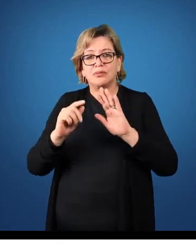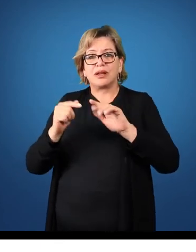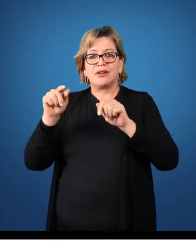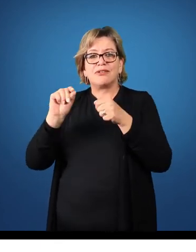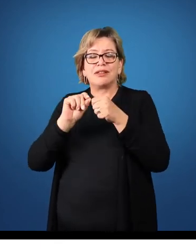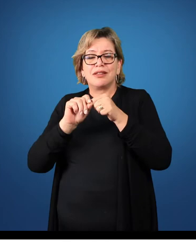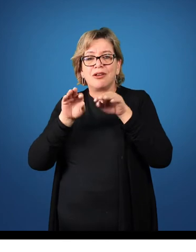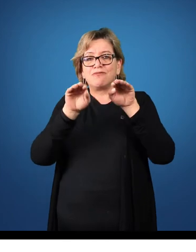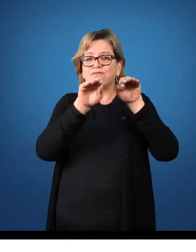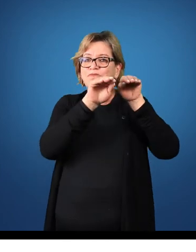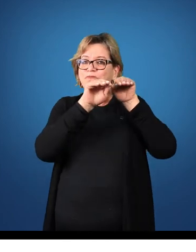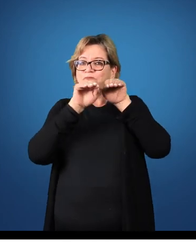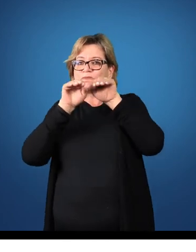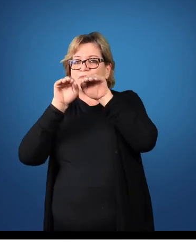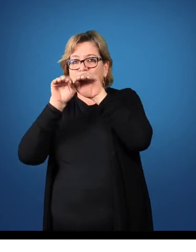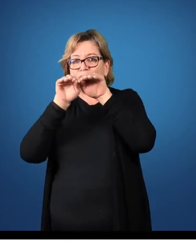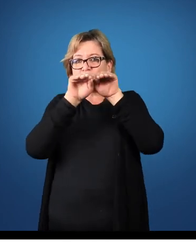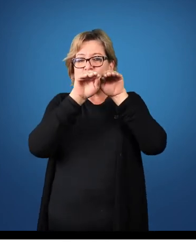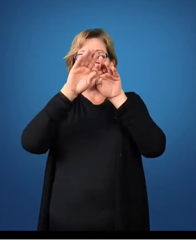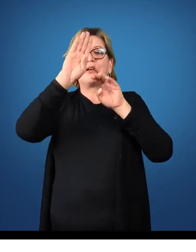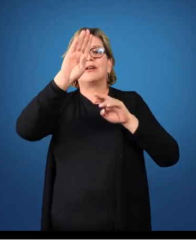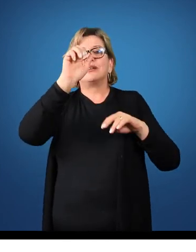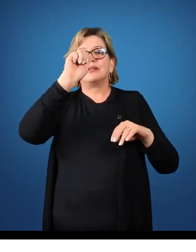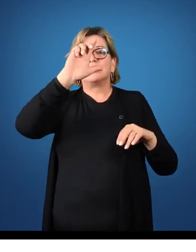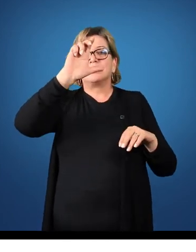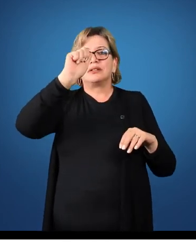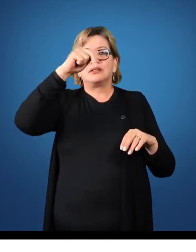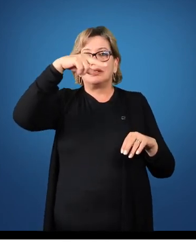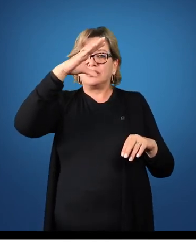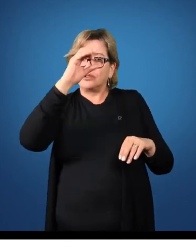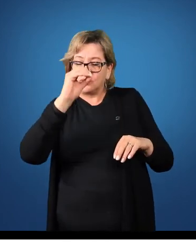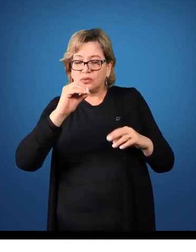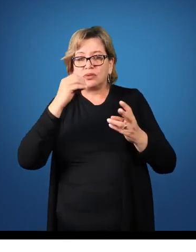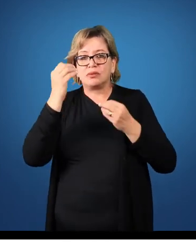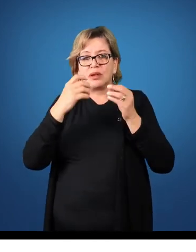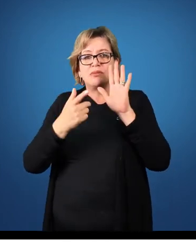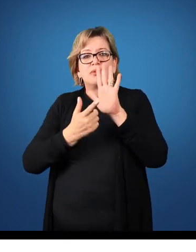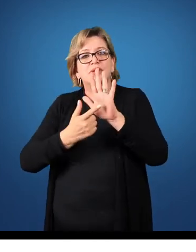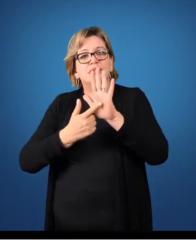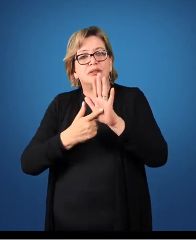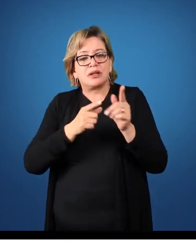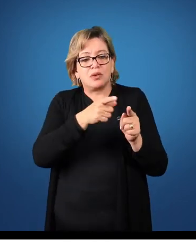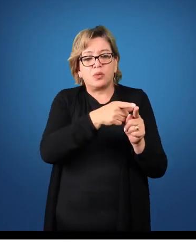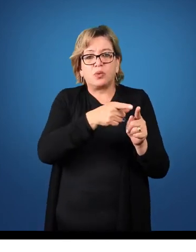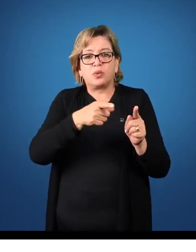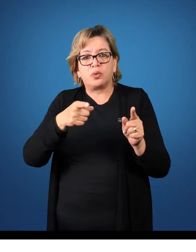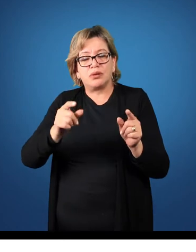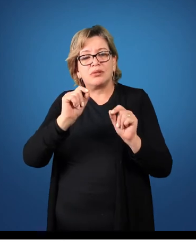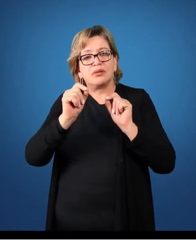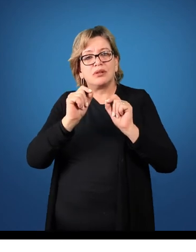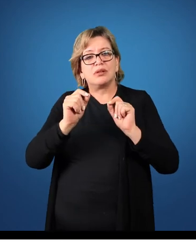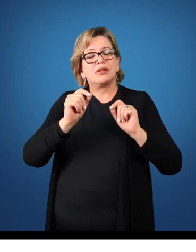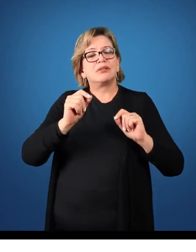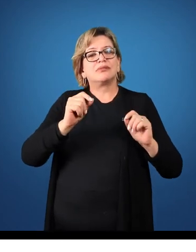patrimonial e para a demonstração do resultado de exercício, pegando esses dois principais demonstrativos